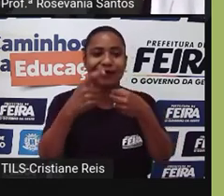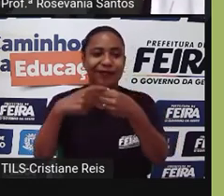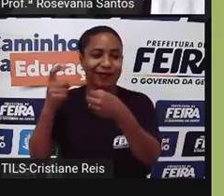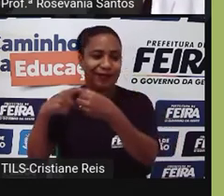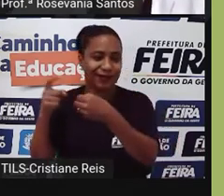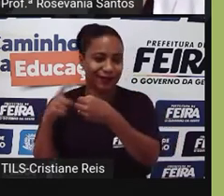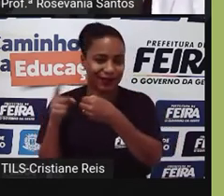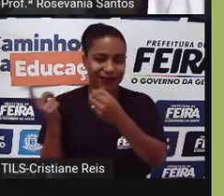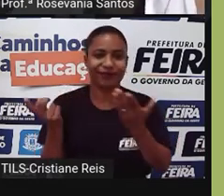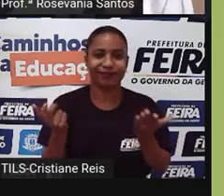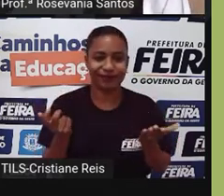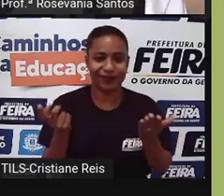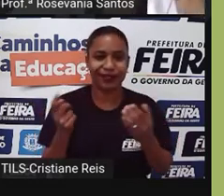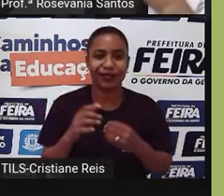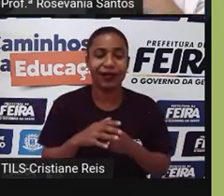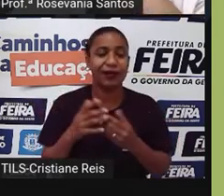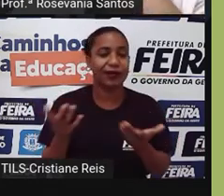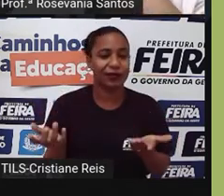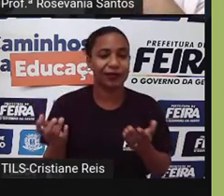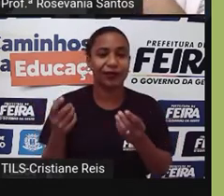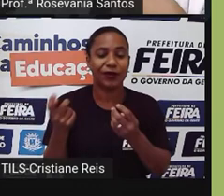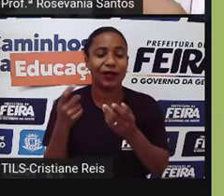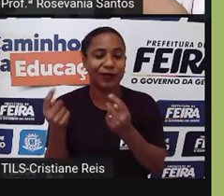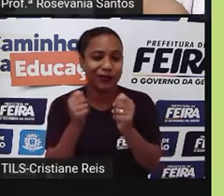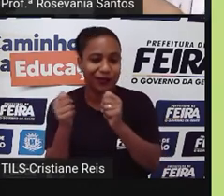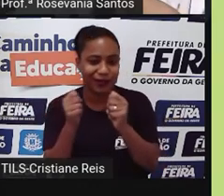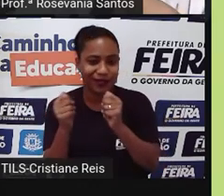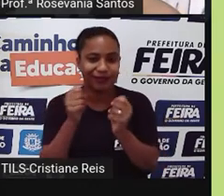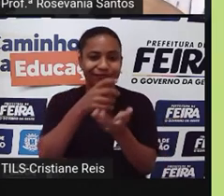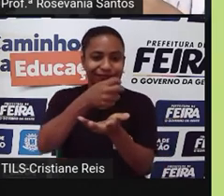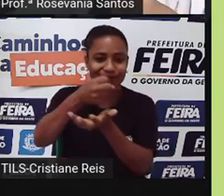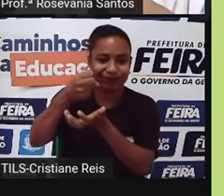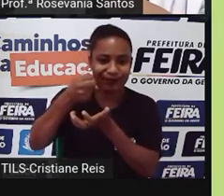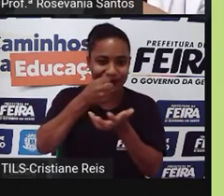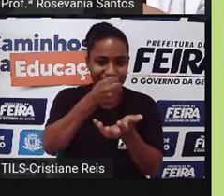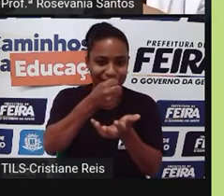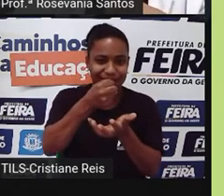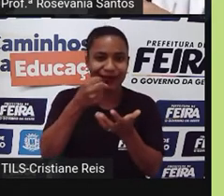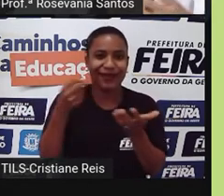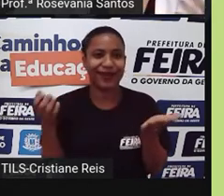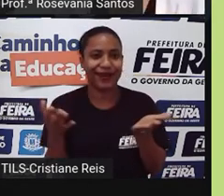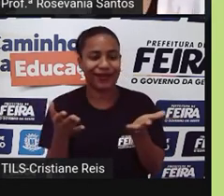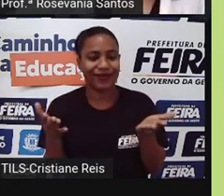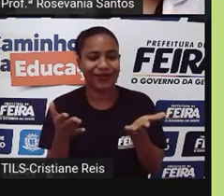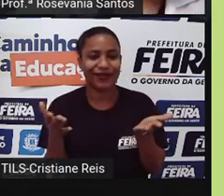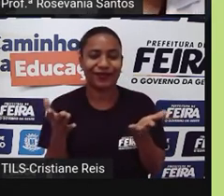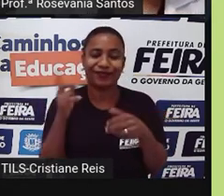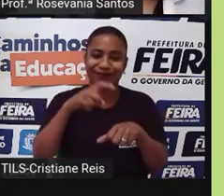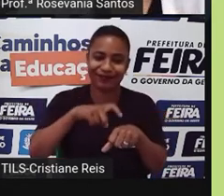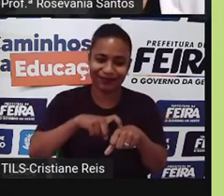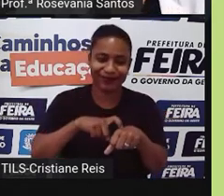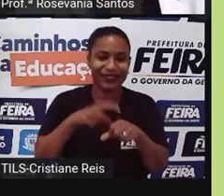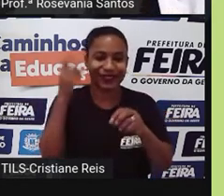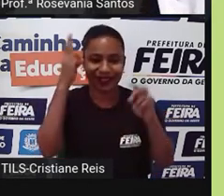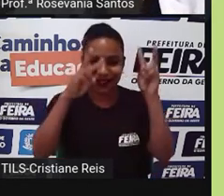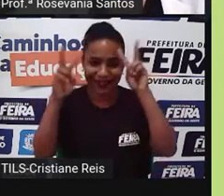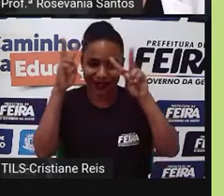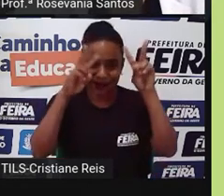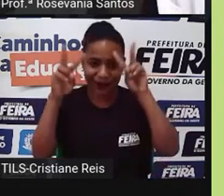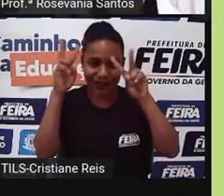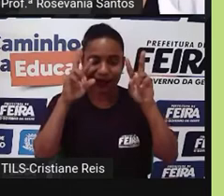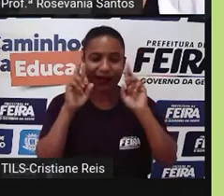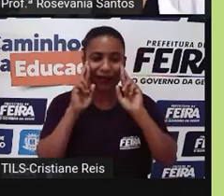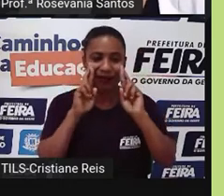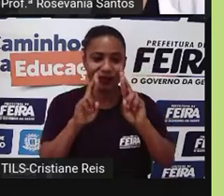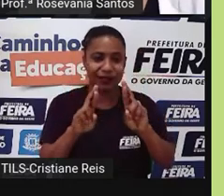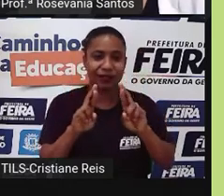participe dessa economia capitalista. bom, chegou, né, a nossa hora da revisão. Então, nós